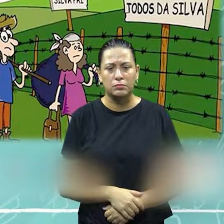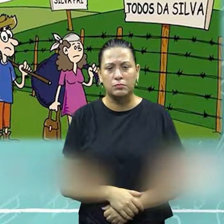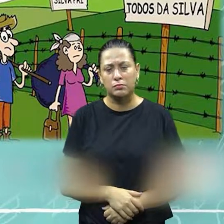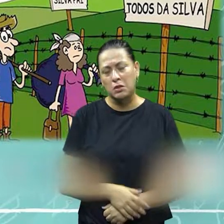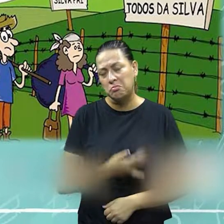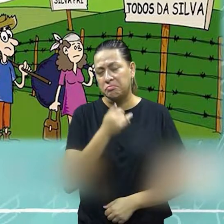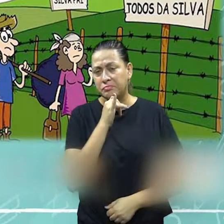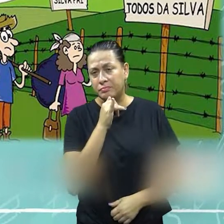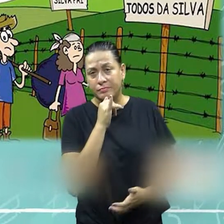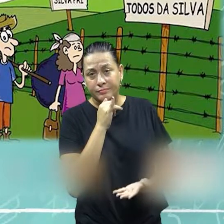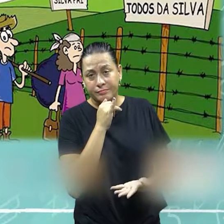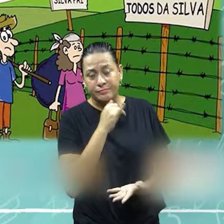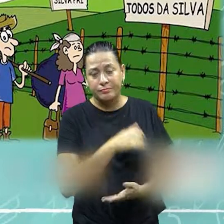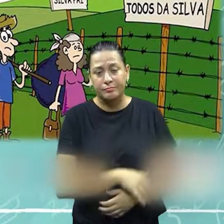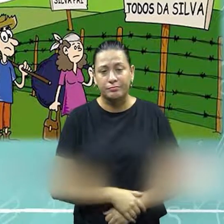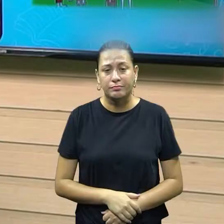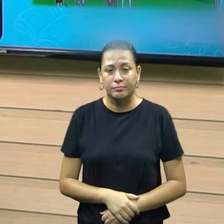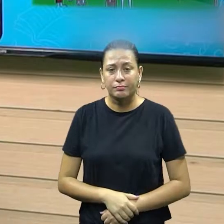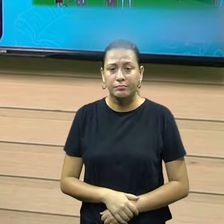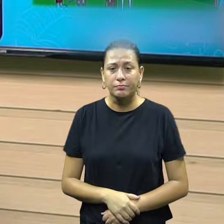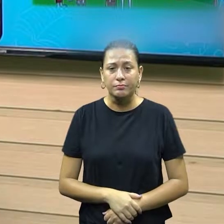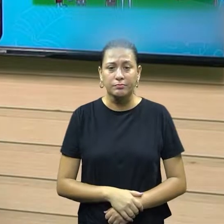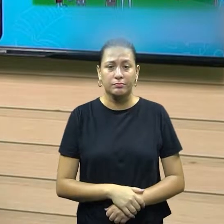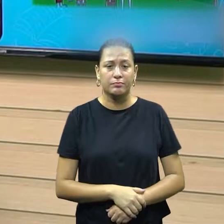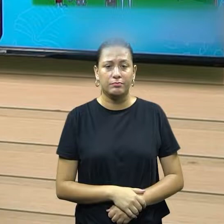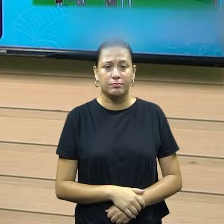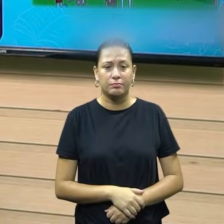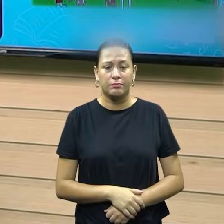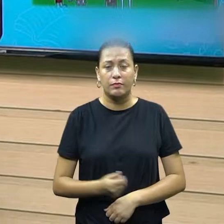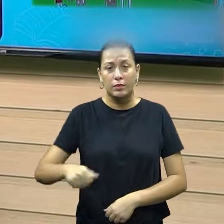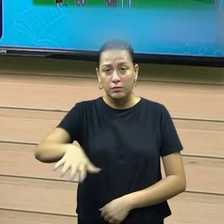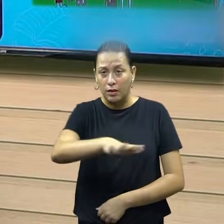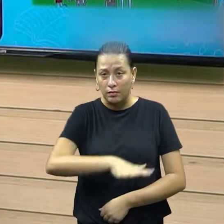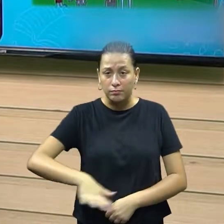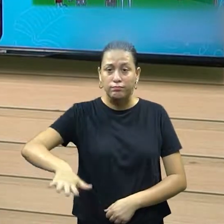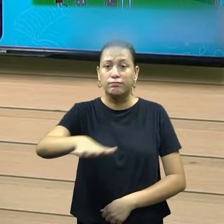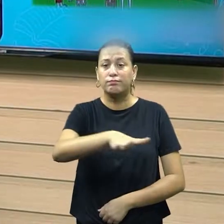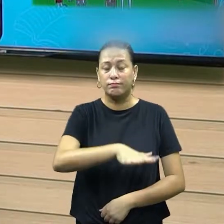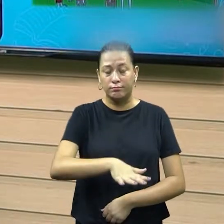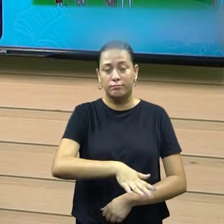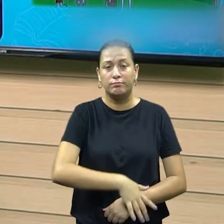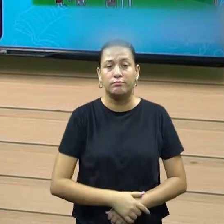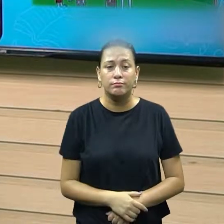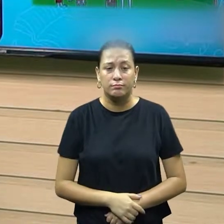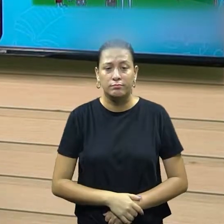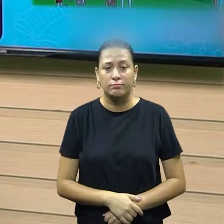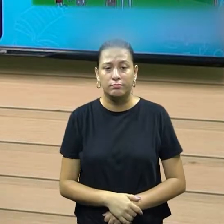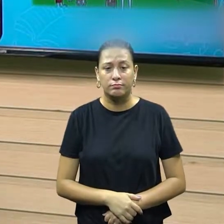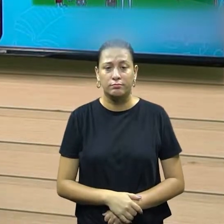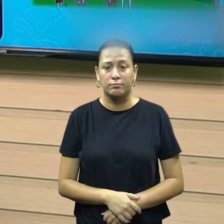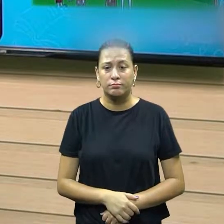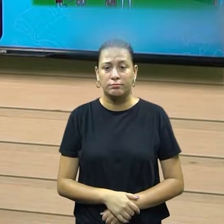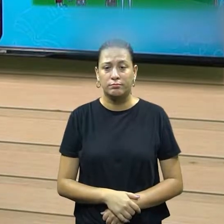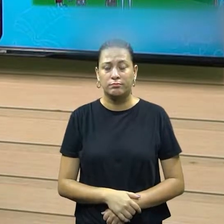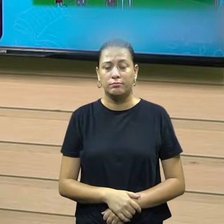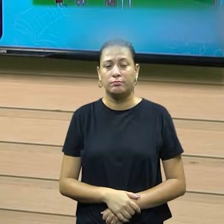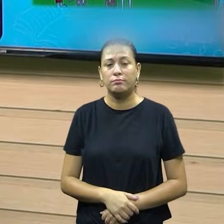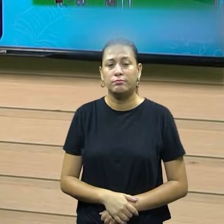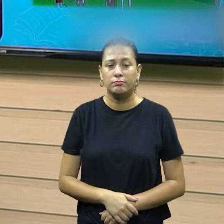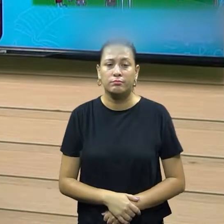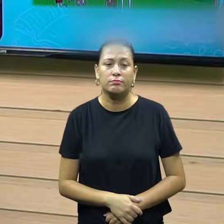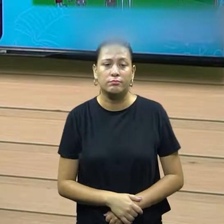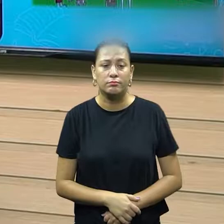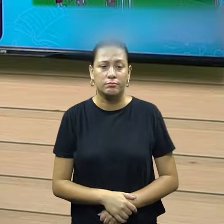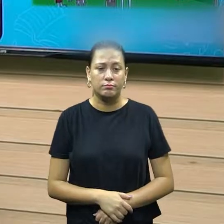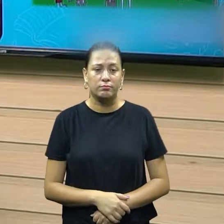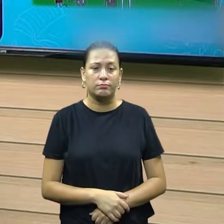temos ideia a respeito sobre isso, né? Temos aqui a questão da terra, né? É um... É... A terra,